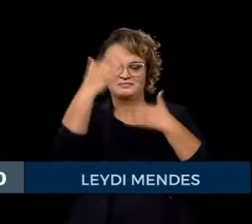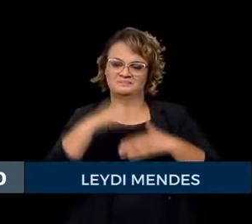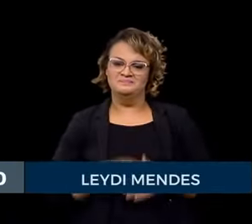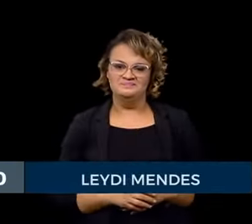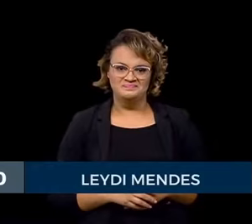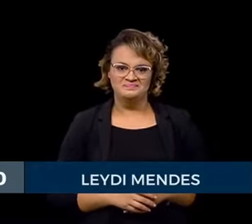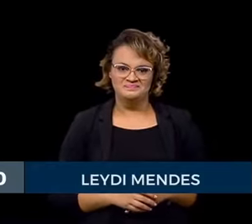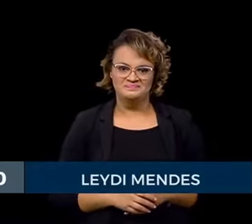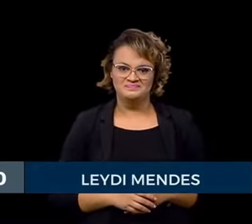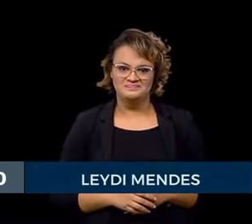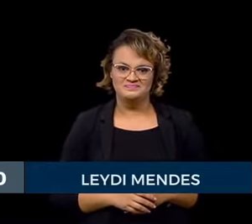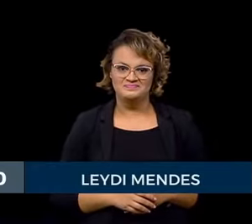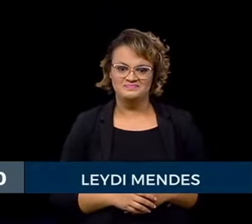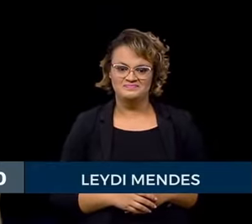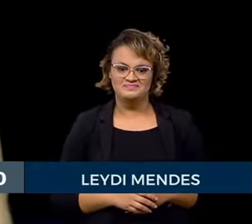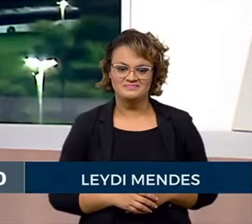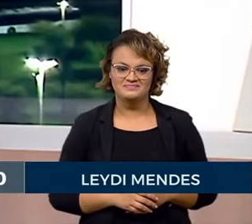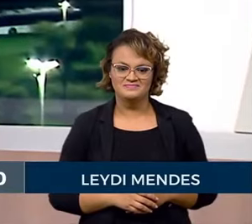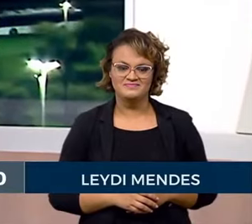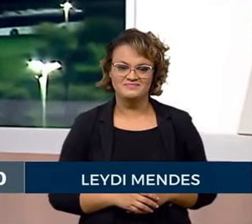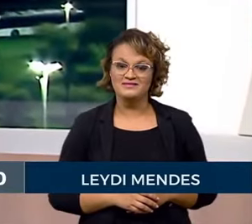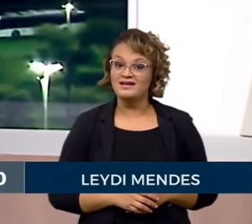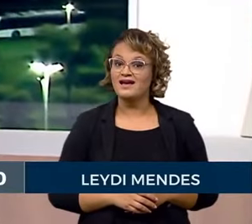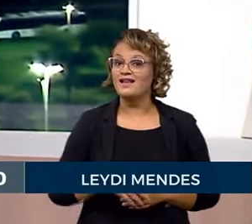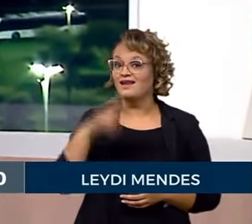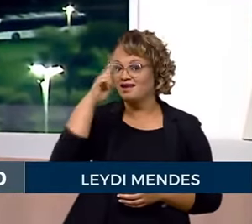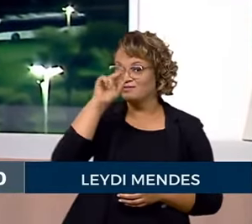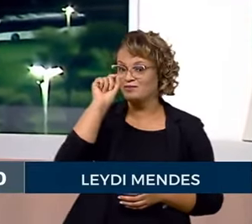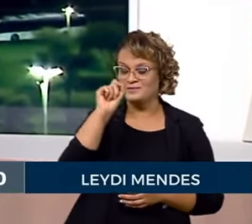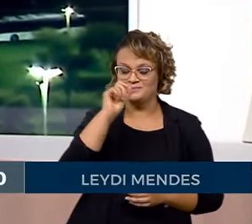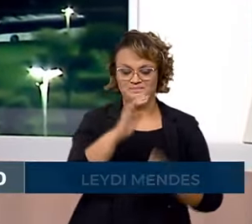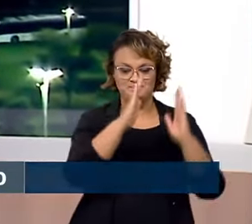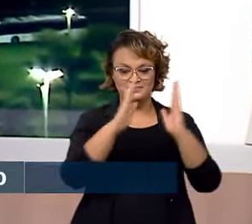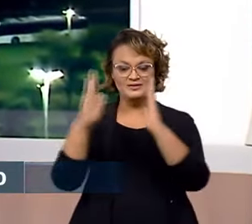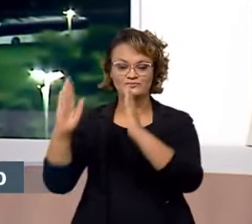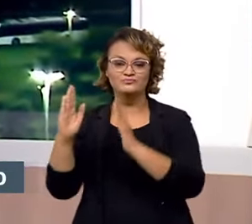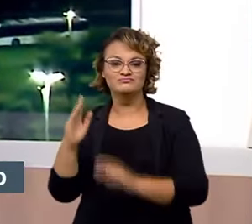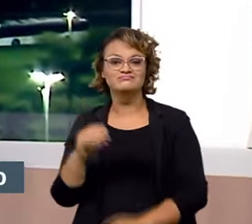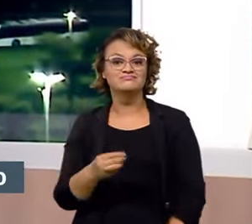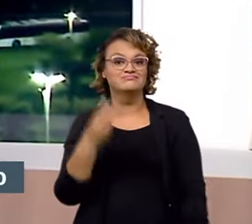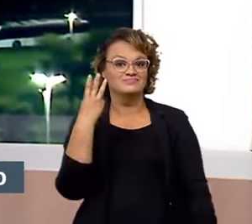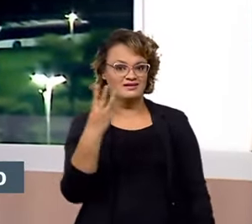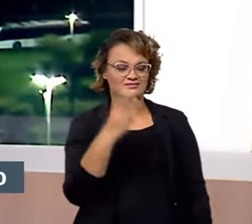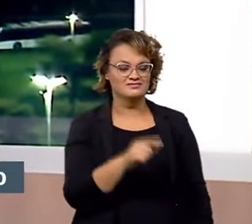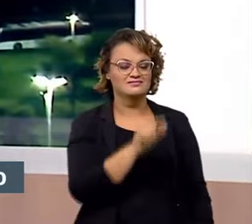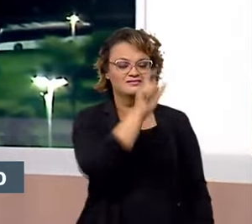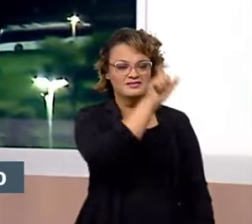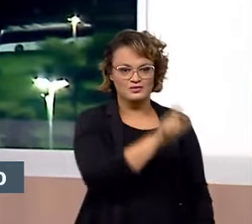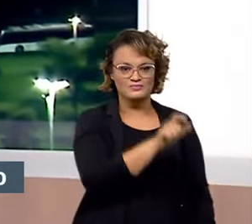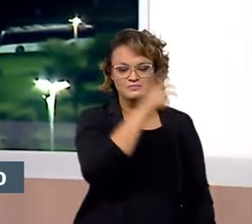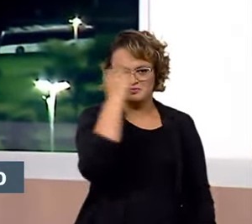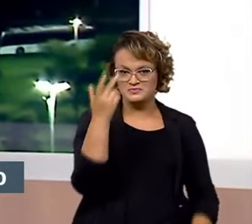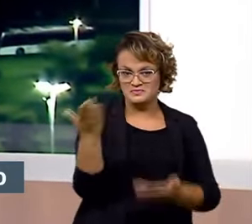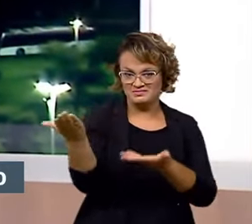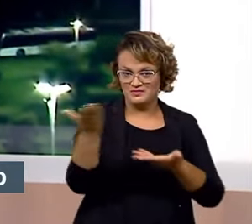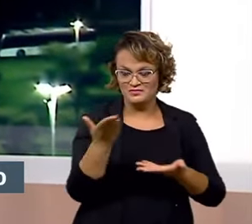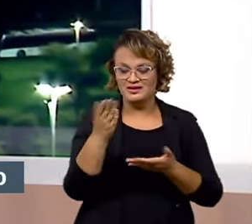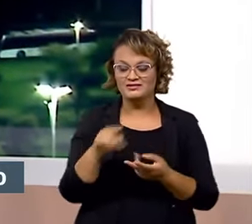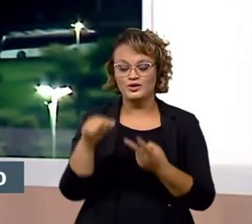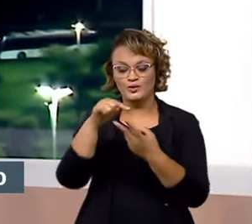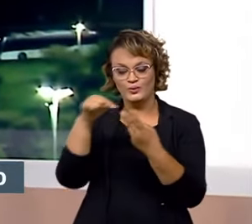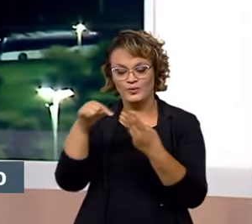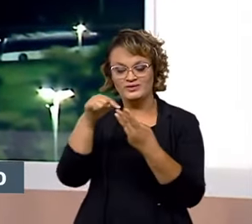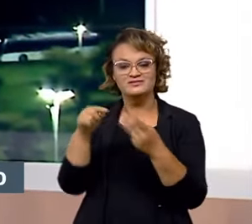encontrem motivos de gratidão. Como sempre, nós teremos três blocos, um convidado especial, dois debatedores e eu